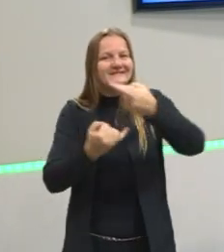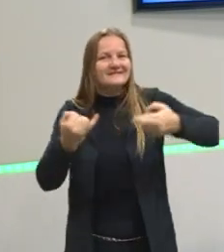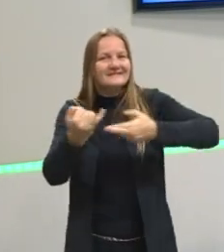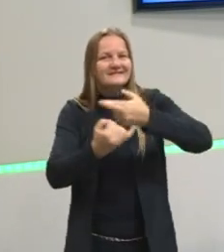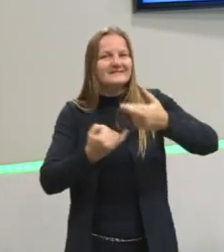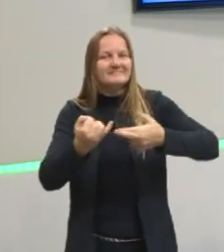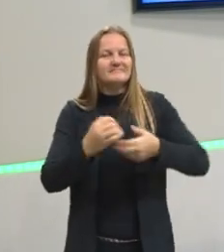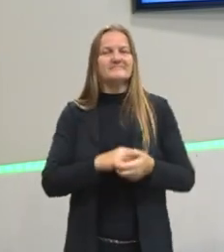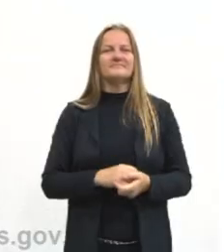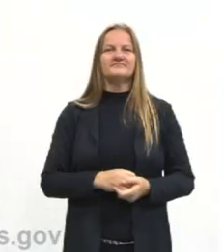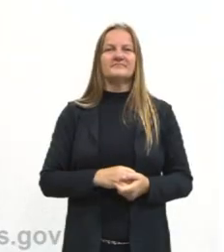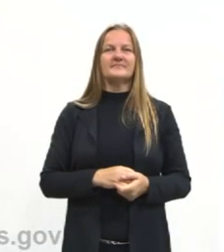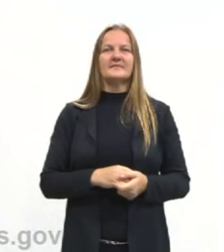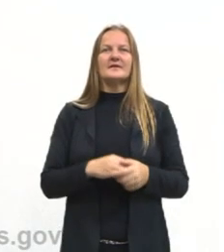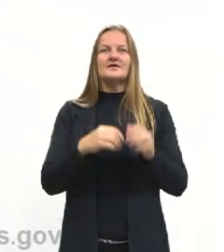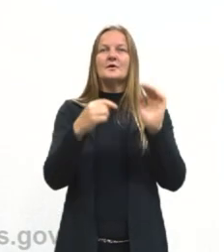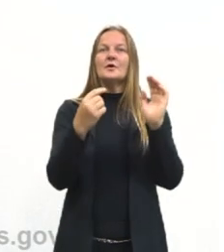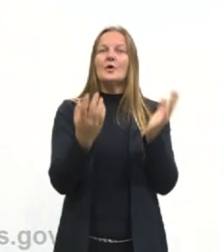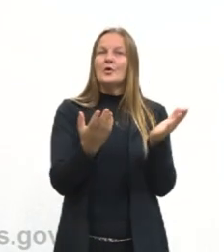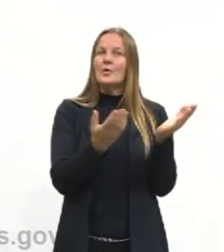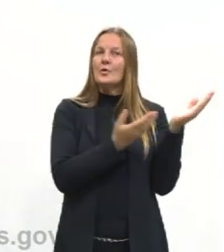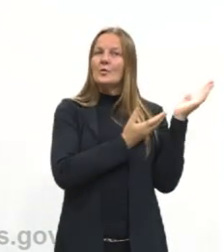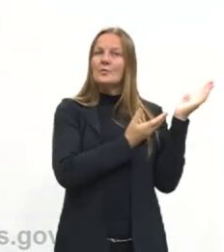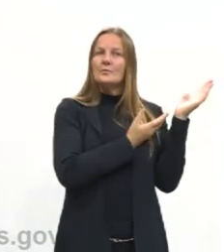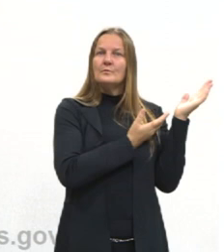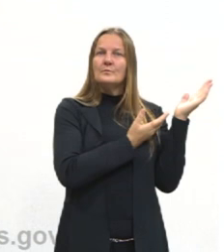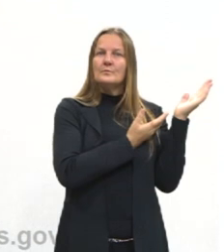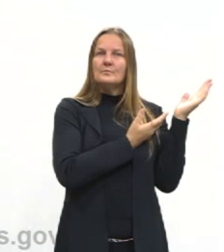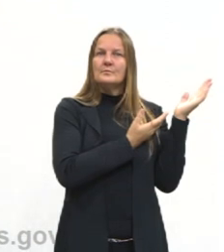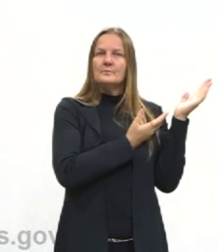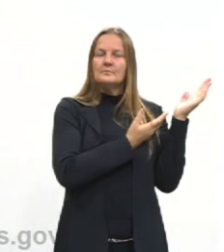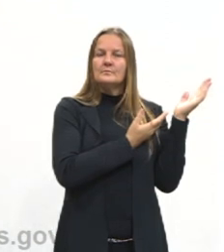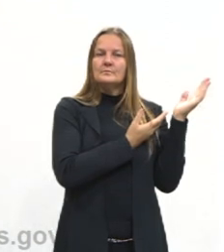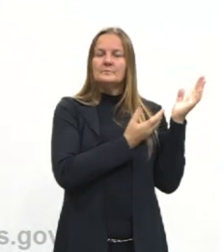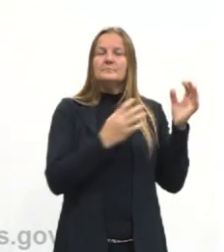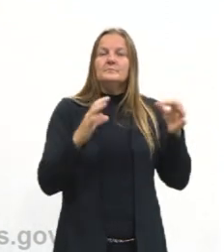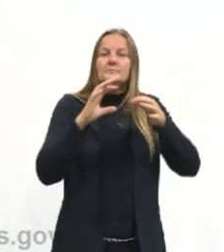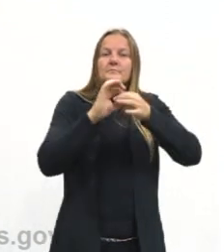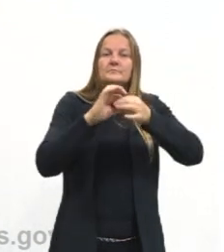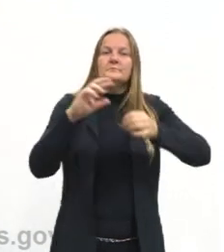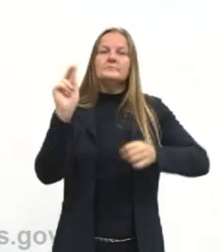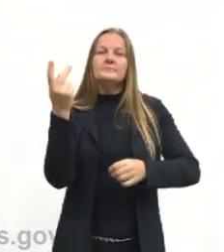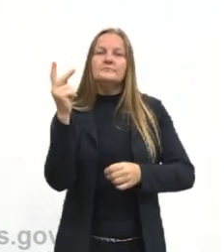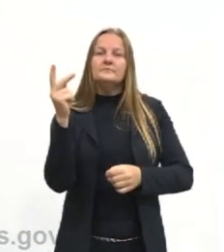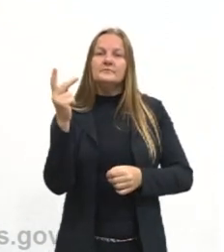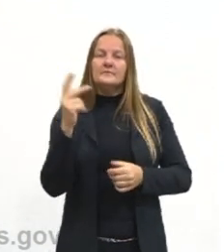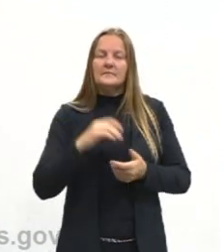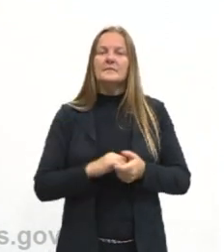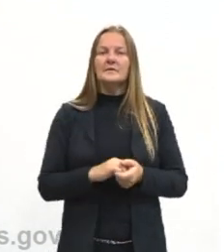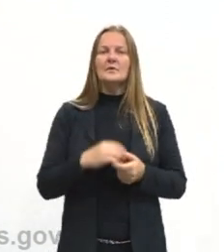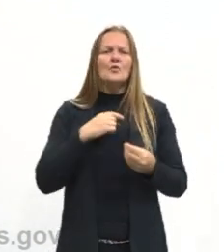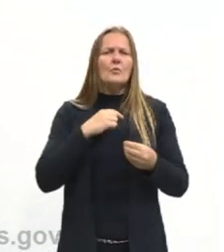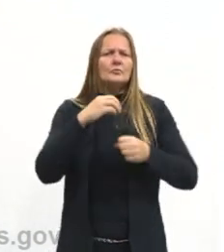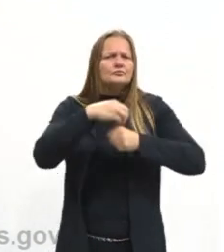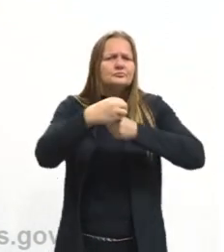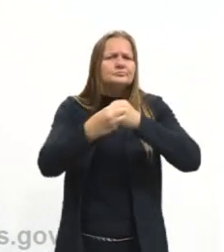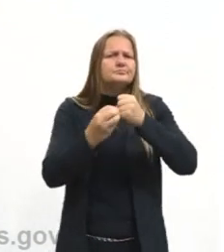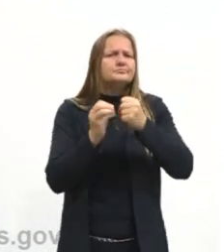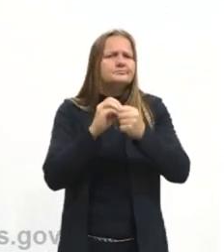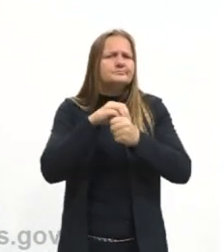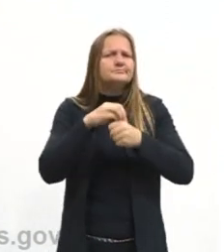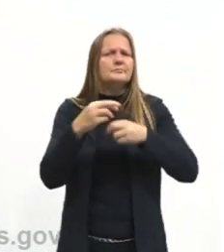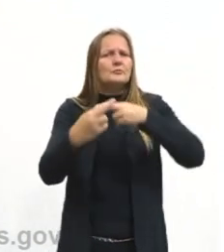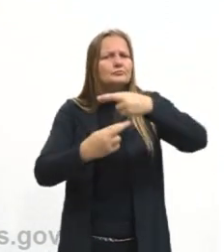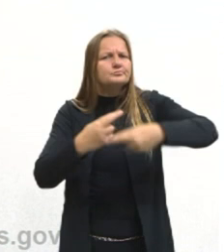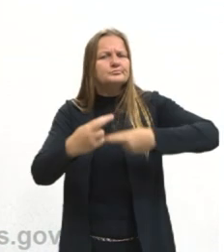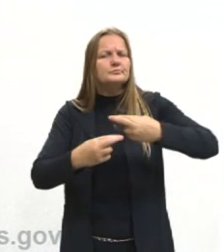Já as pontes de hidrogênio ou ligações de hidrogênio, é uma atração intermolecular na